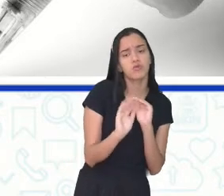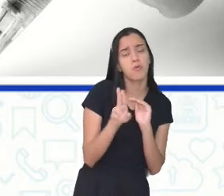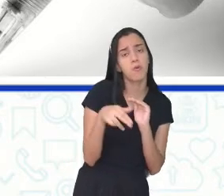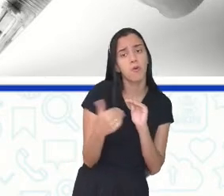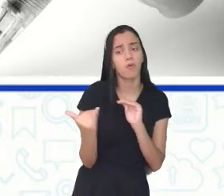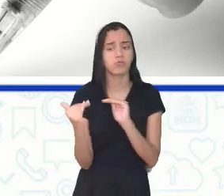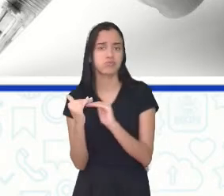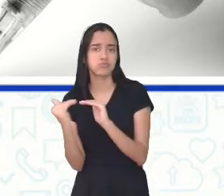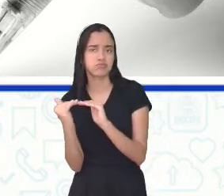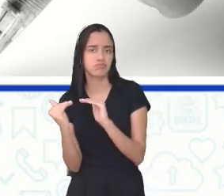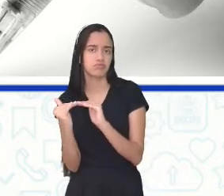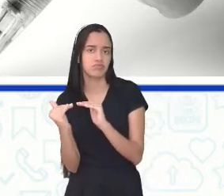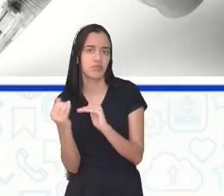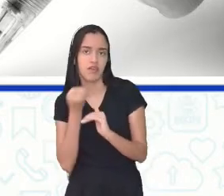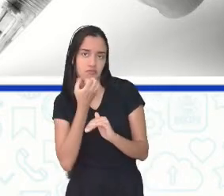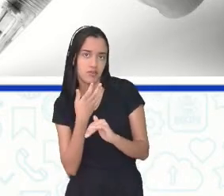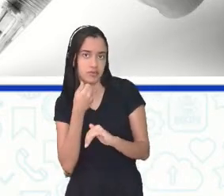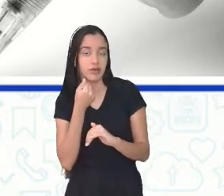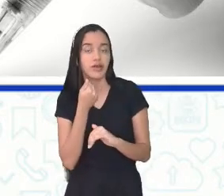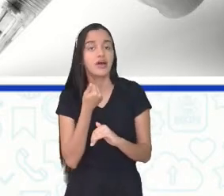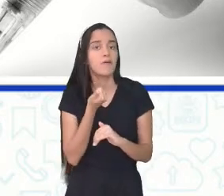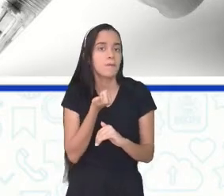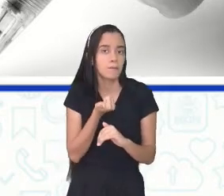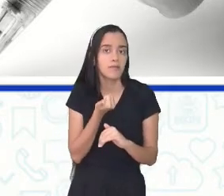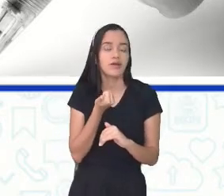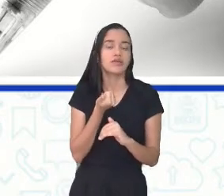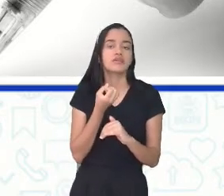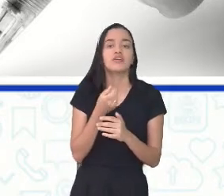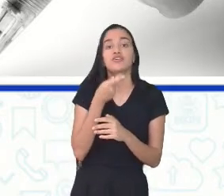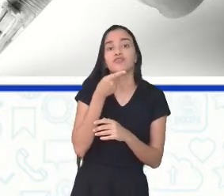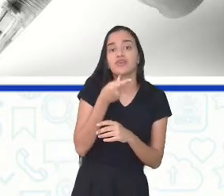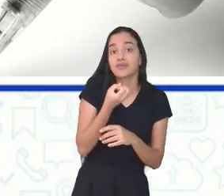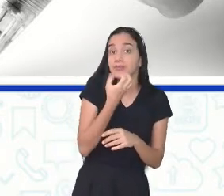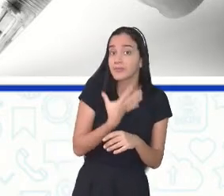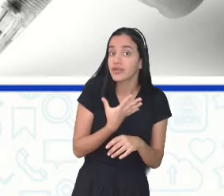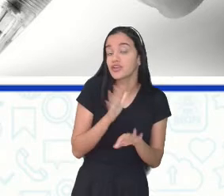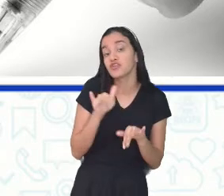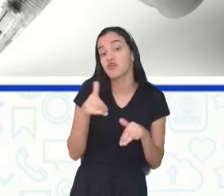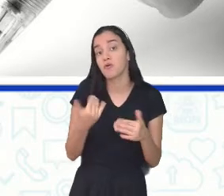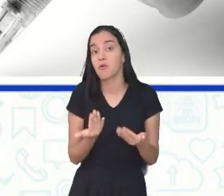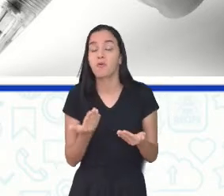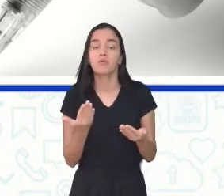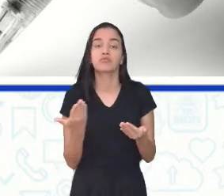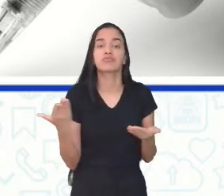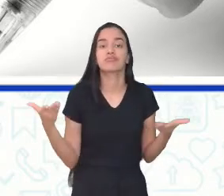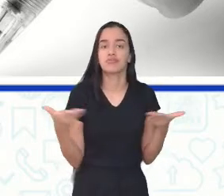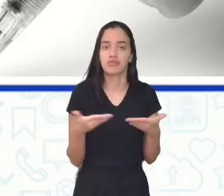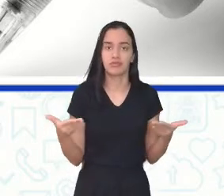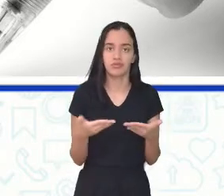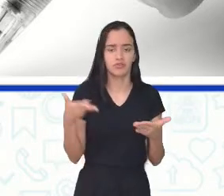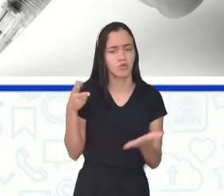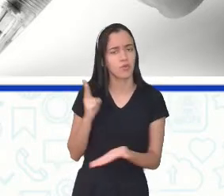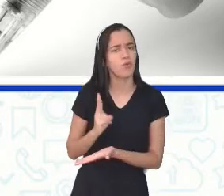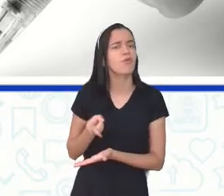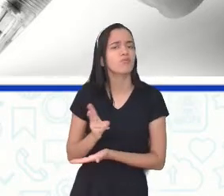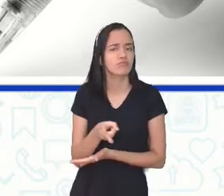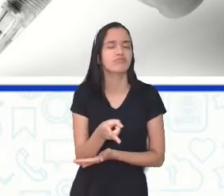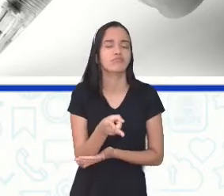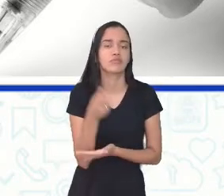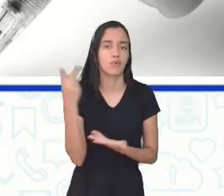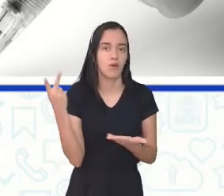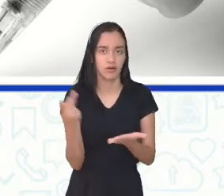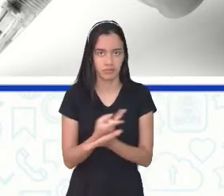elogiando, eles estavam e estão hoje, não é? Porque continua acontecendo,